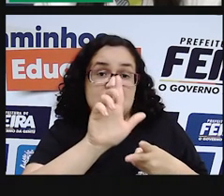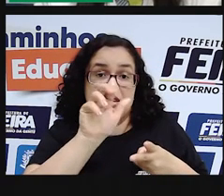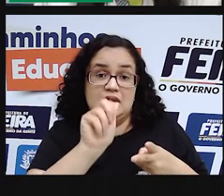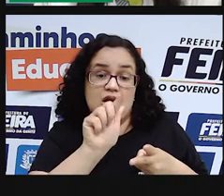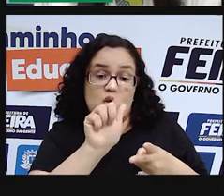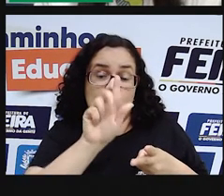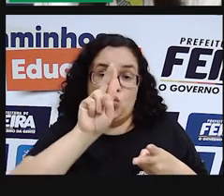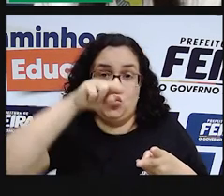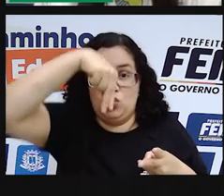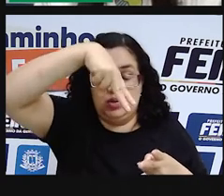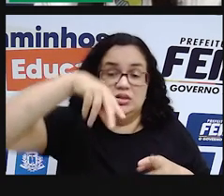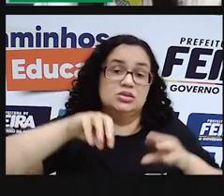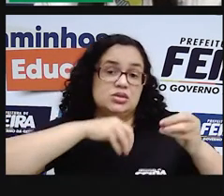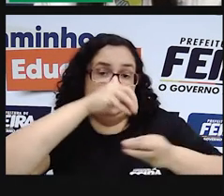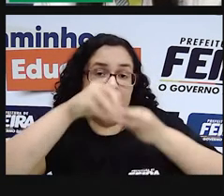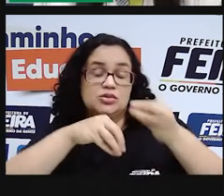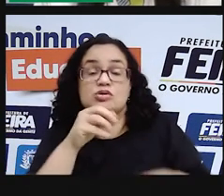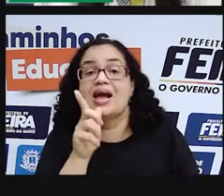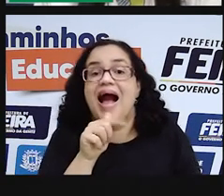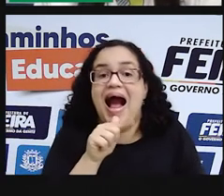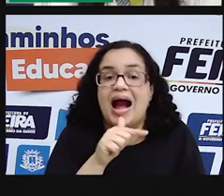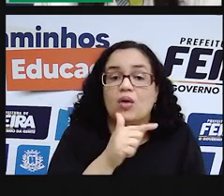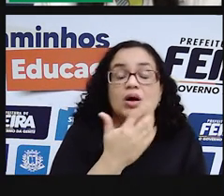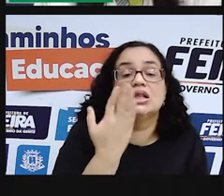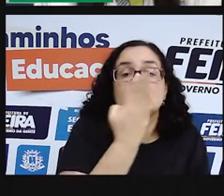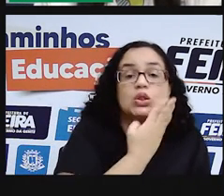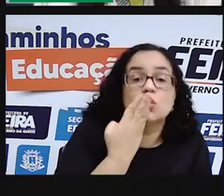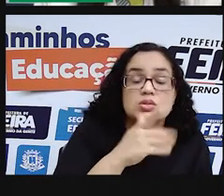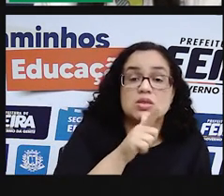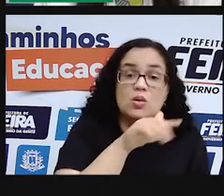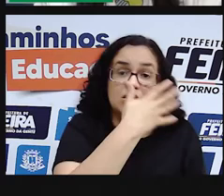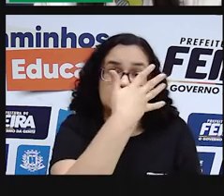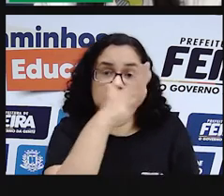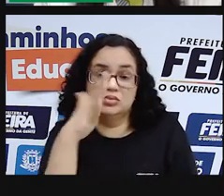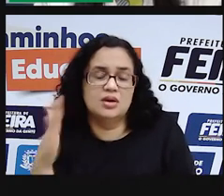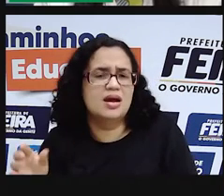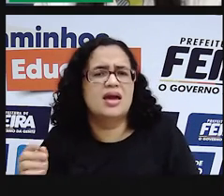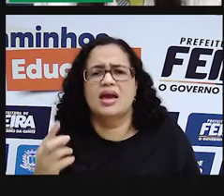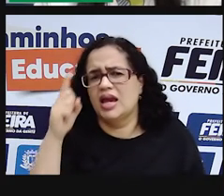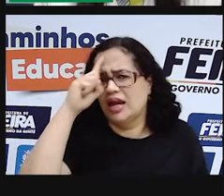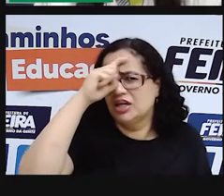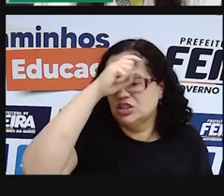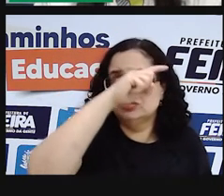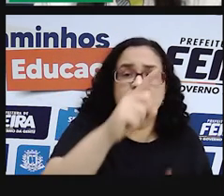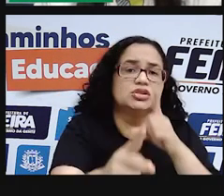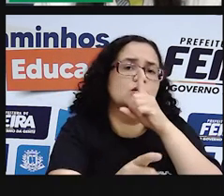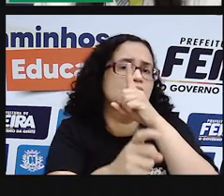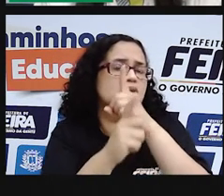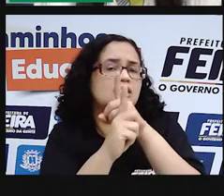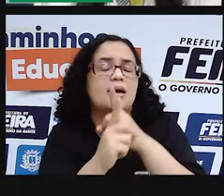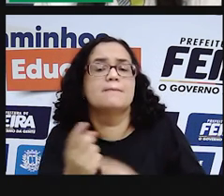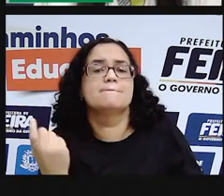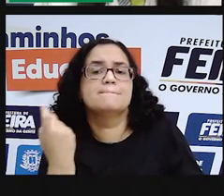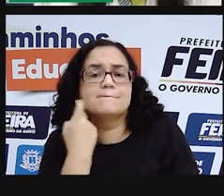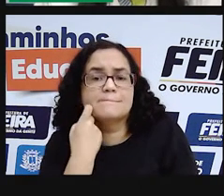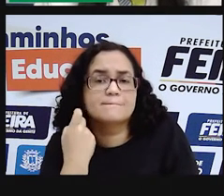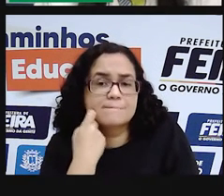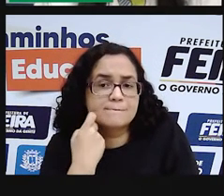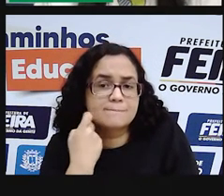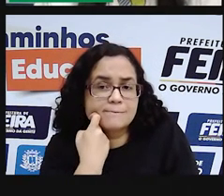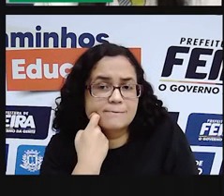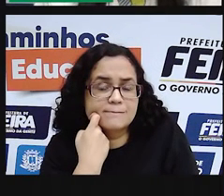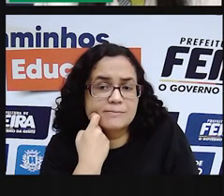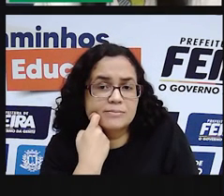mistura desses dois tipos de água, então é mais difícil encontrar aí peixes e outros tipos de animais que podem ser